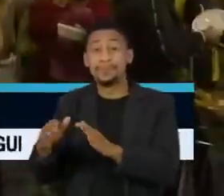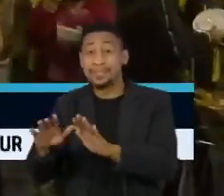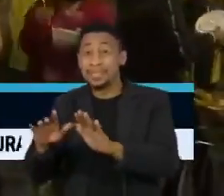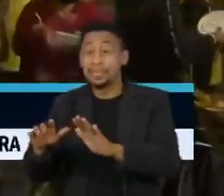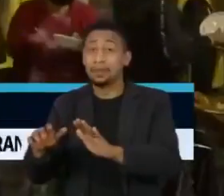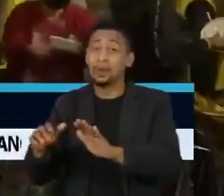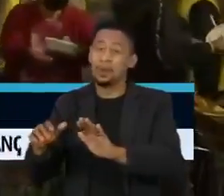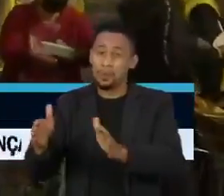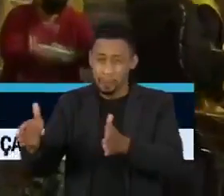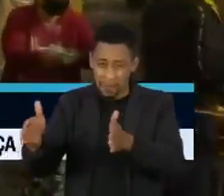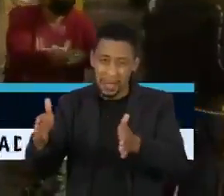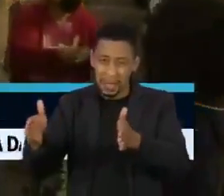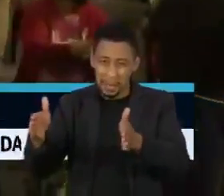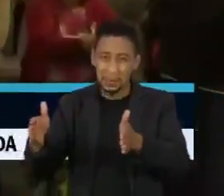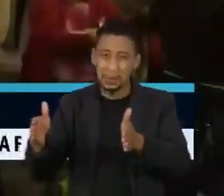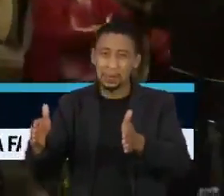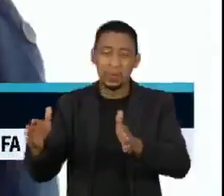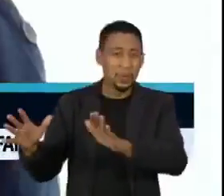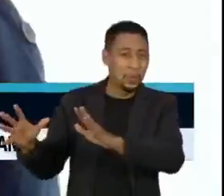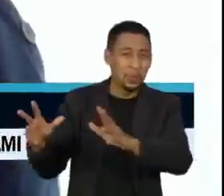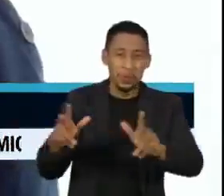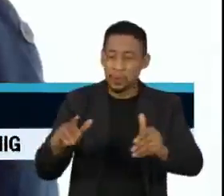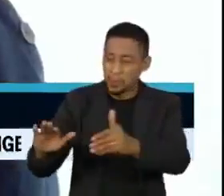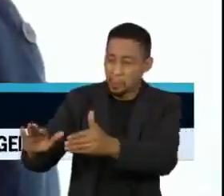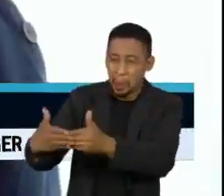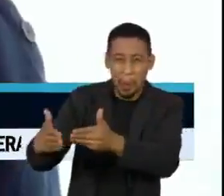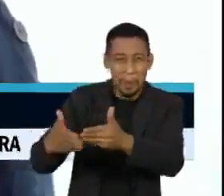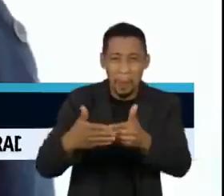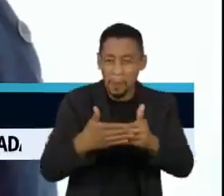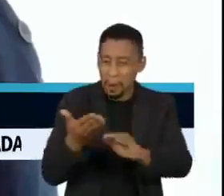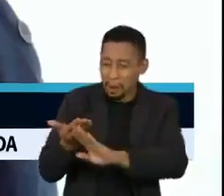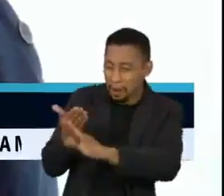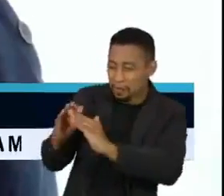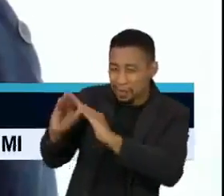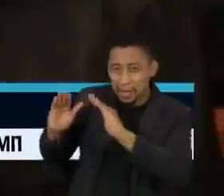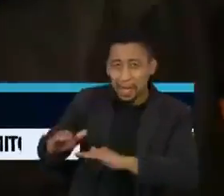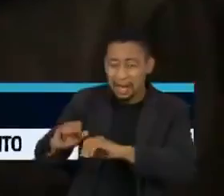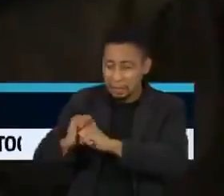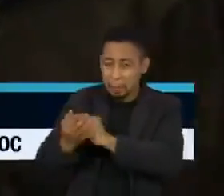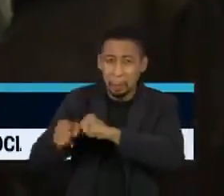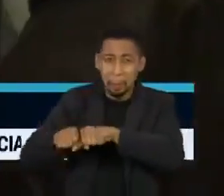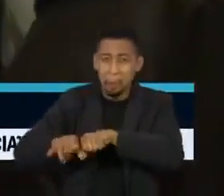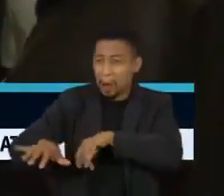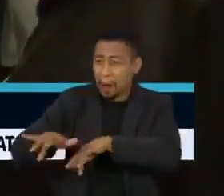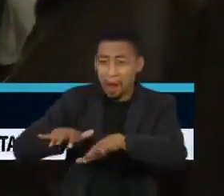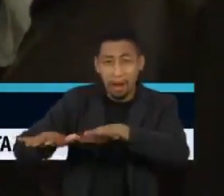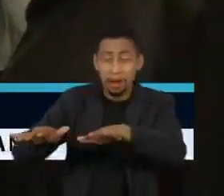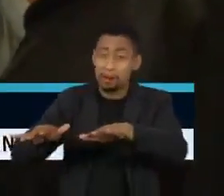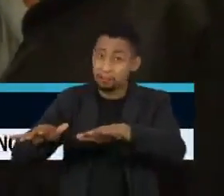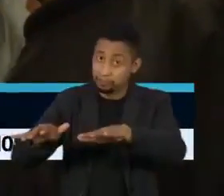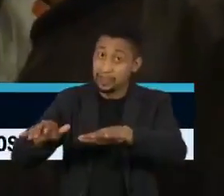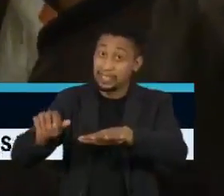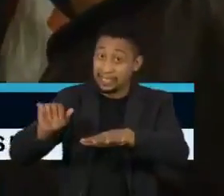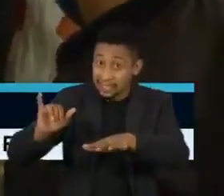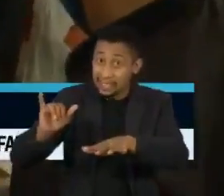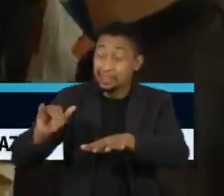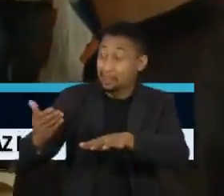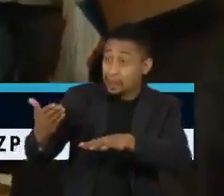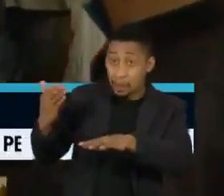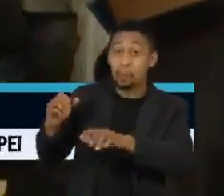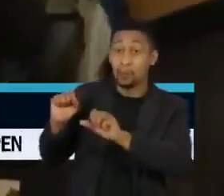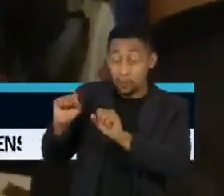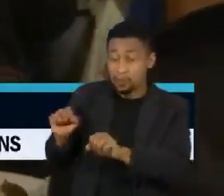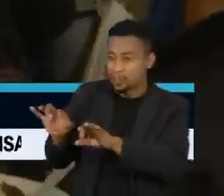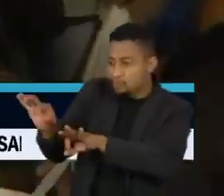a recessão e a pandemia, mas essa recessão e a pandemia poderiam ter sido enfrentadas sem aumento da